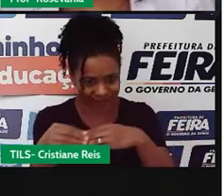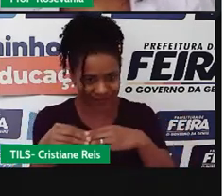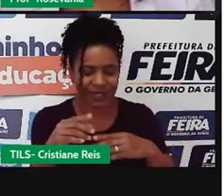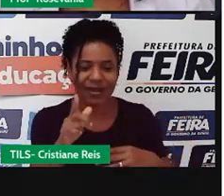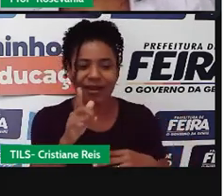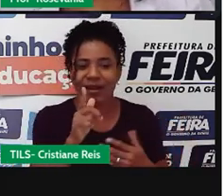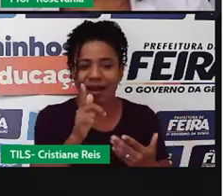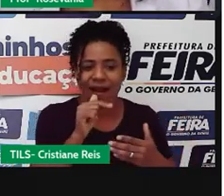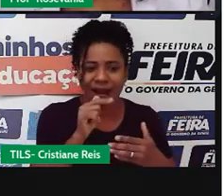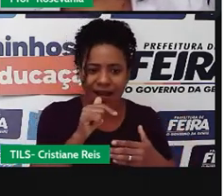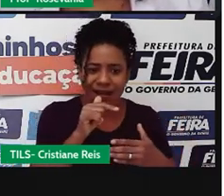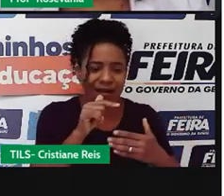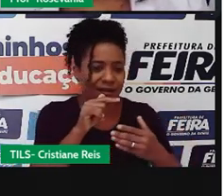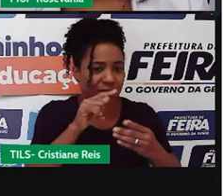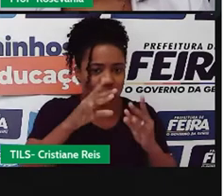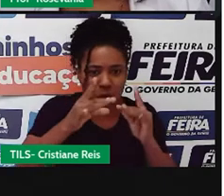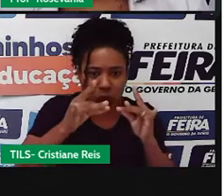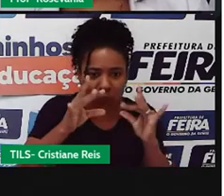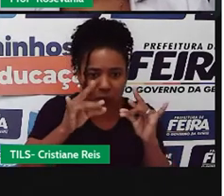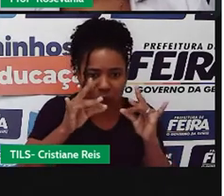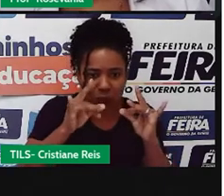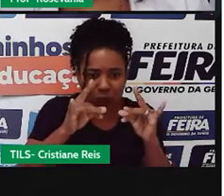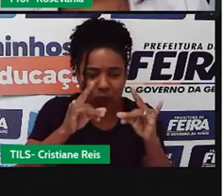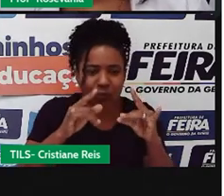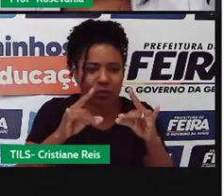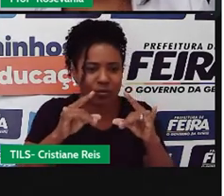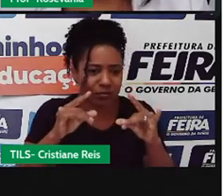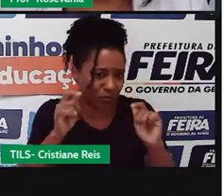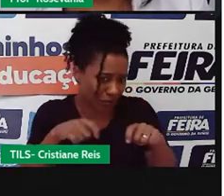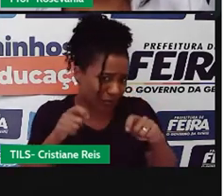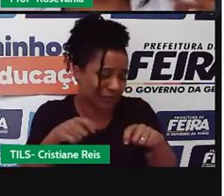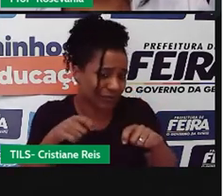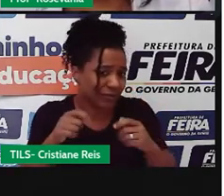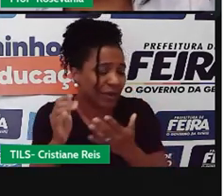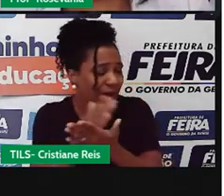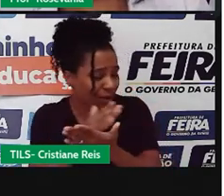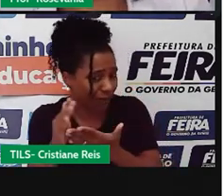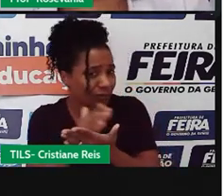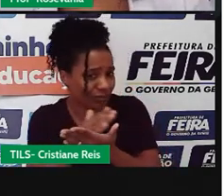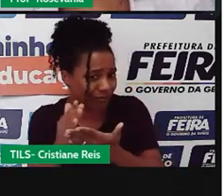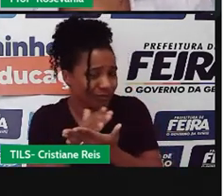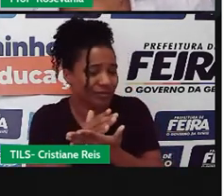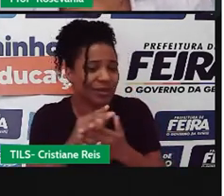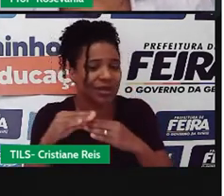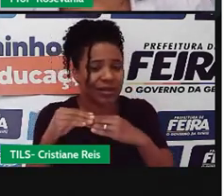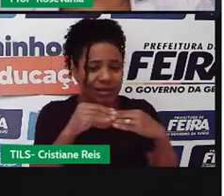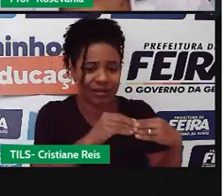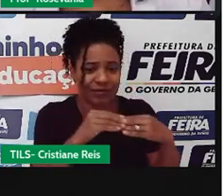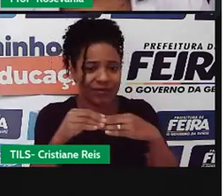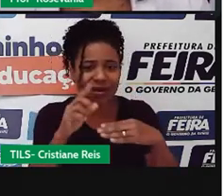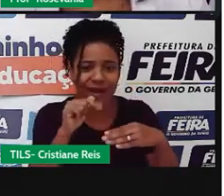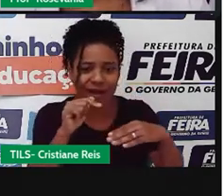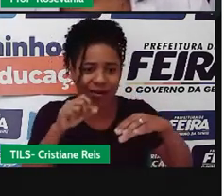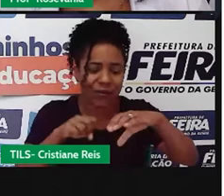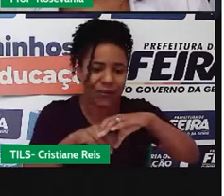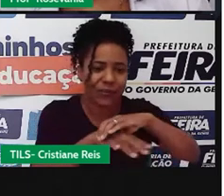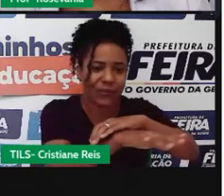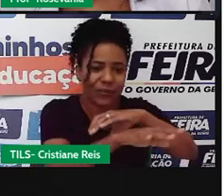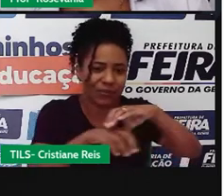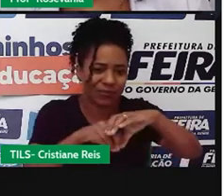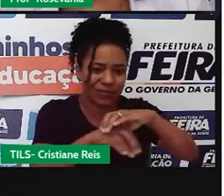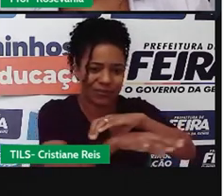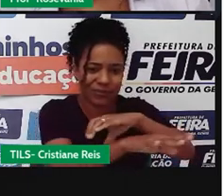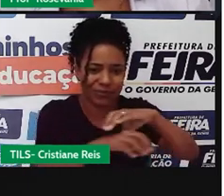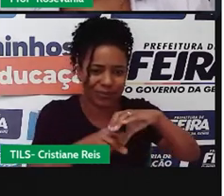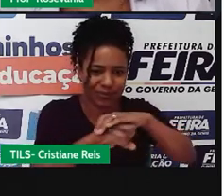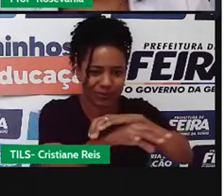adutoras, né, levam a água desse jeito, quer dizer, algumas adutoras não, todas as adutoras, né, levam a água até a nossa casa, através